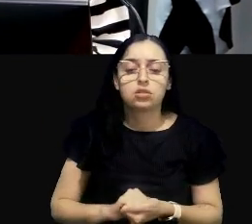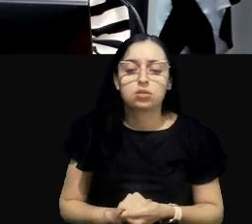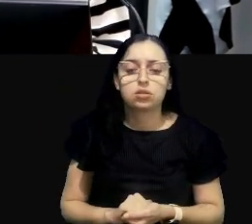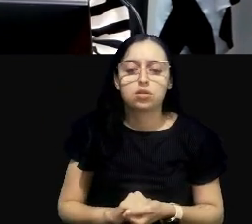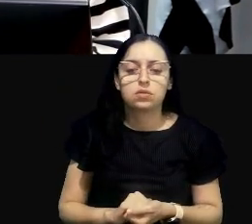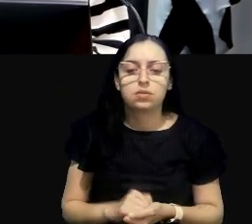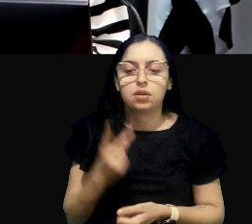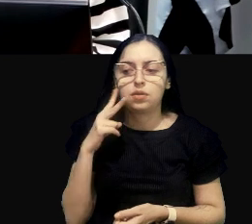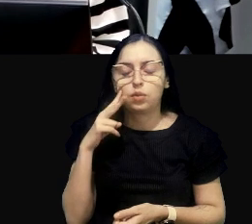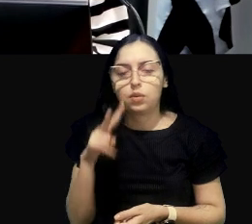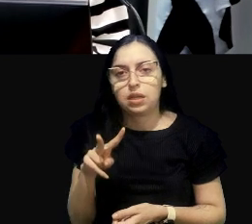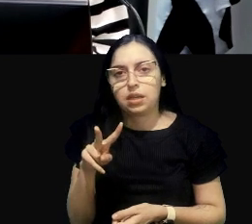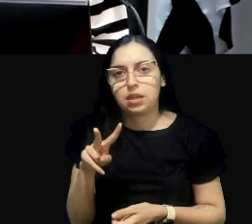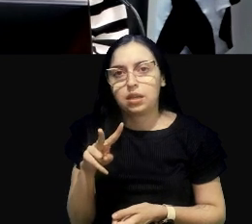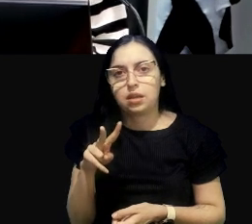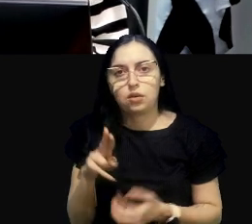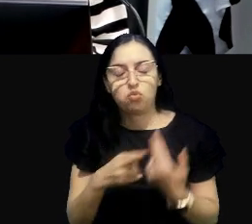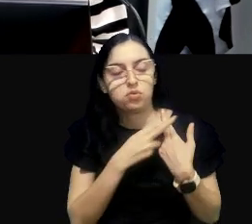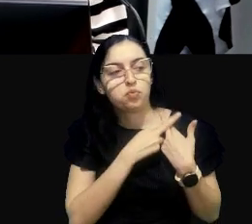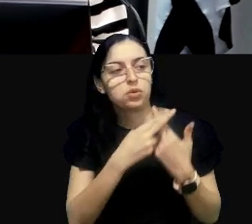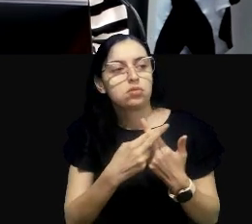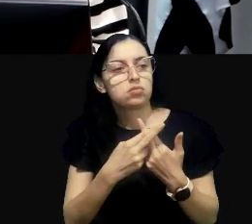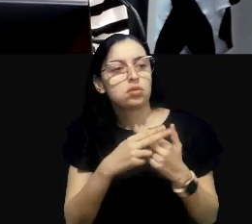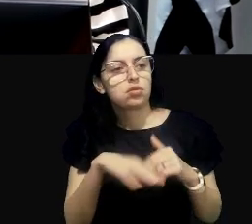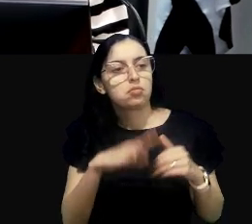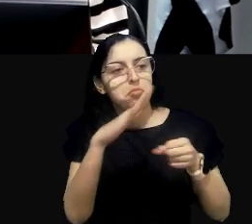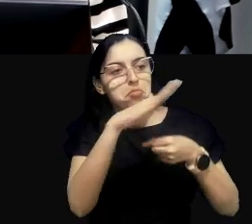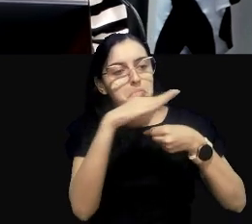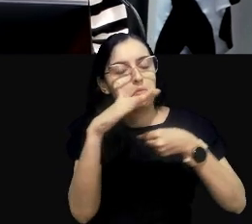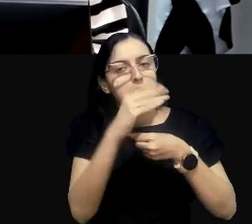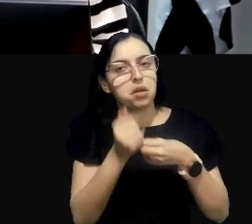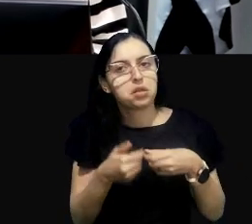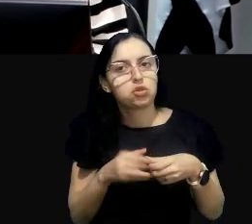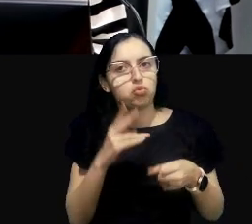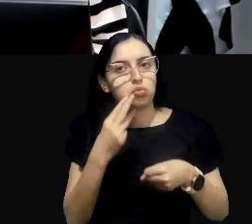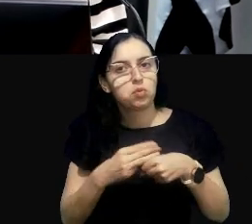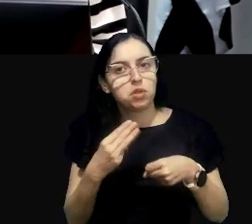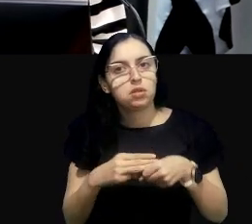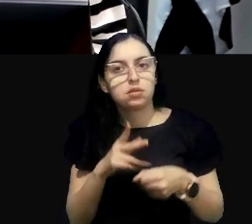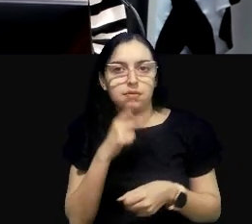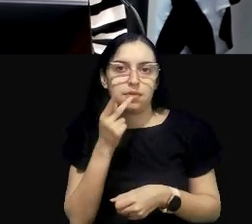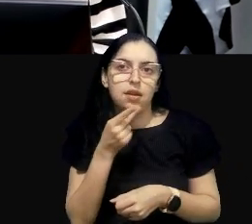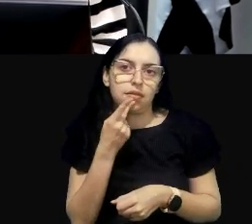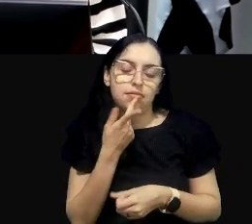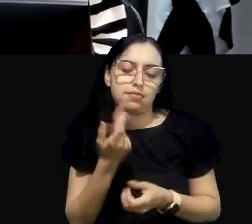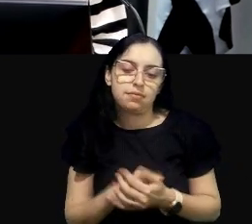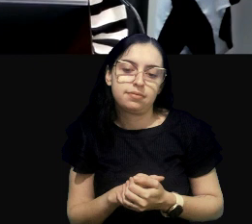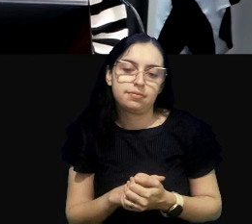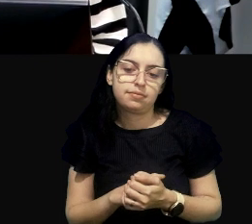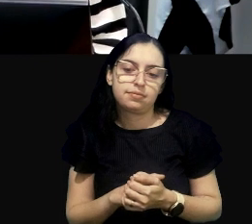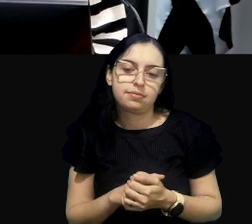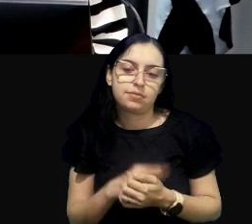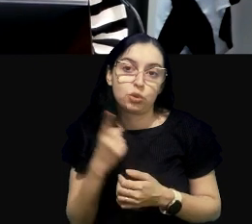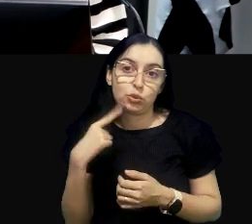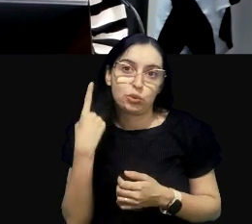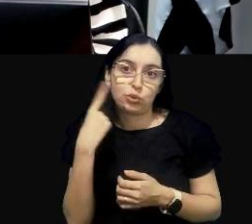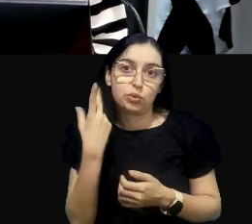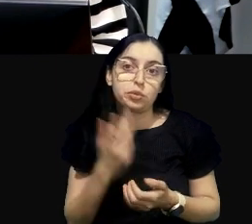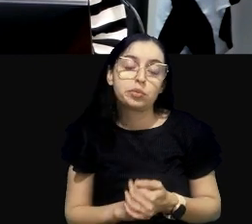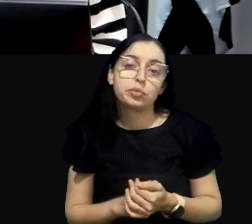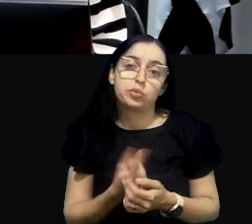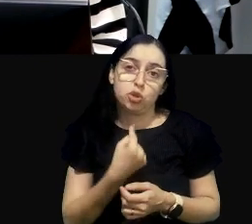olhei para a autoridade máxima do município e falei, doutor, o senhor tem que